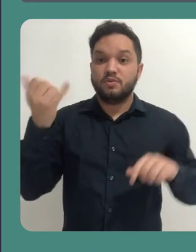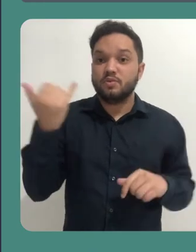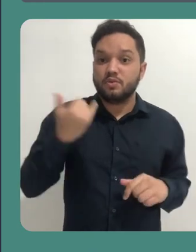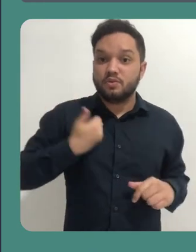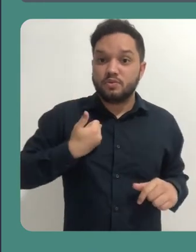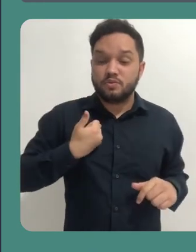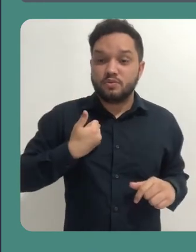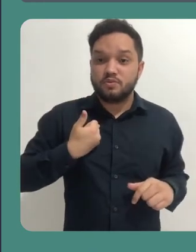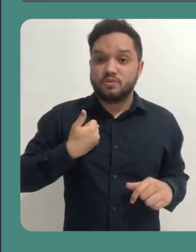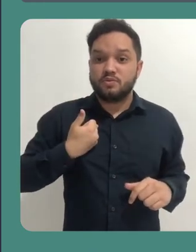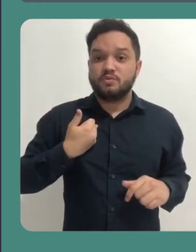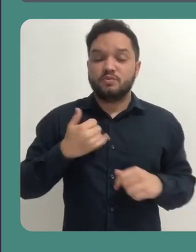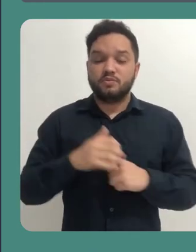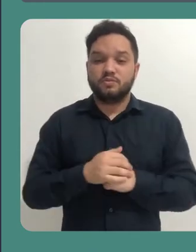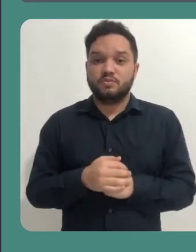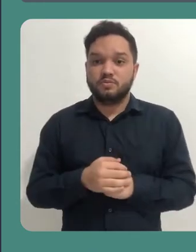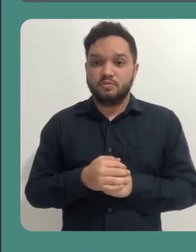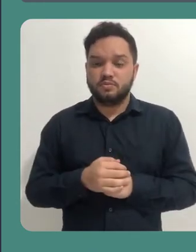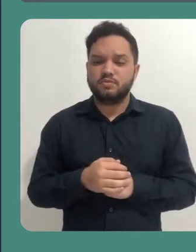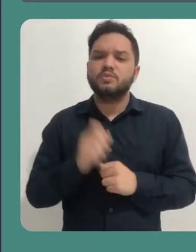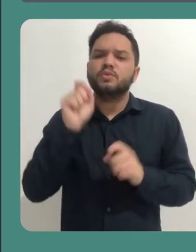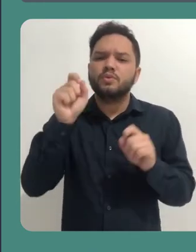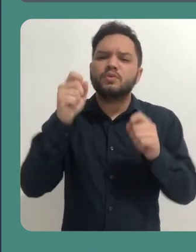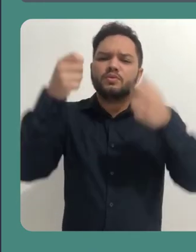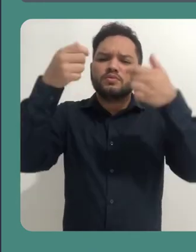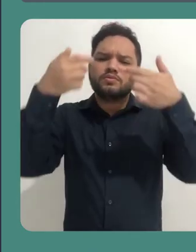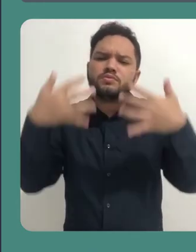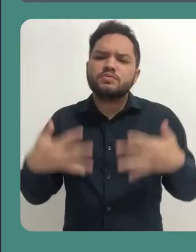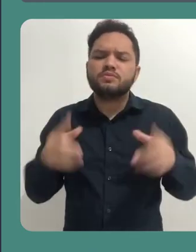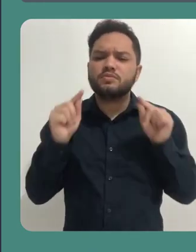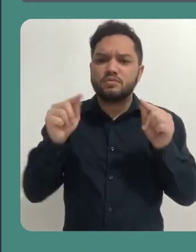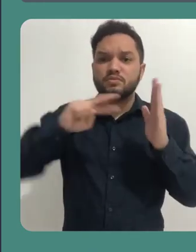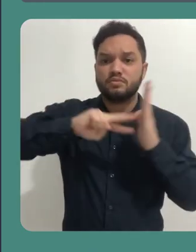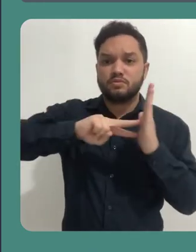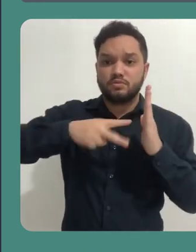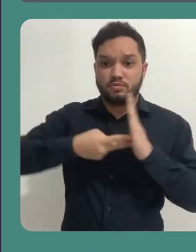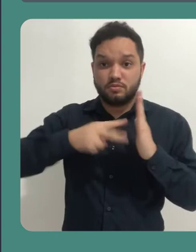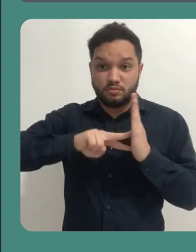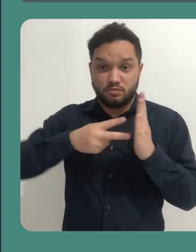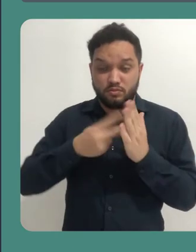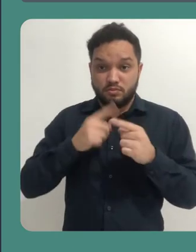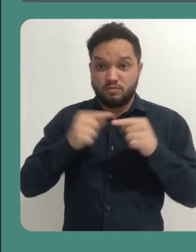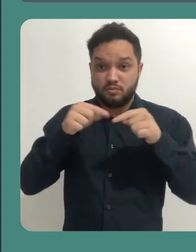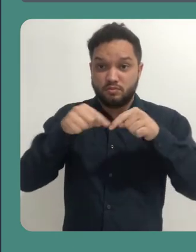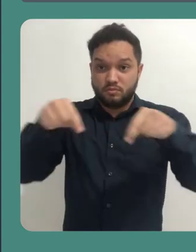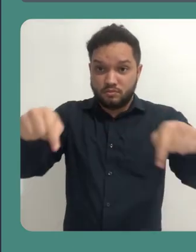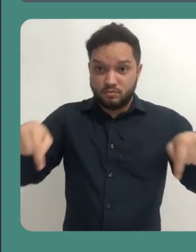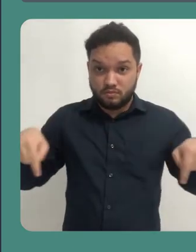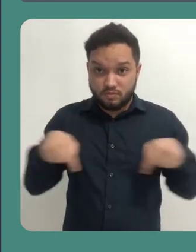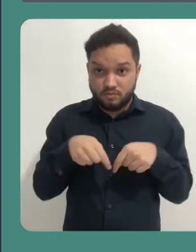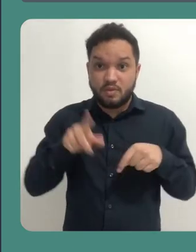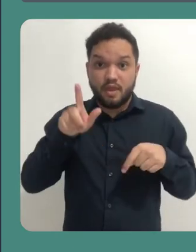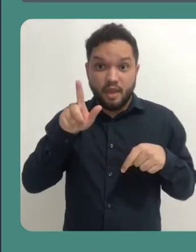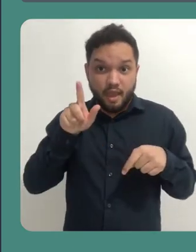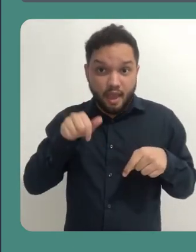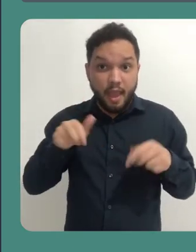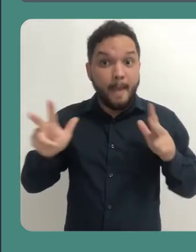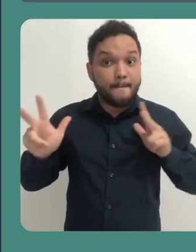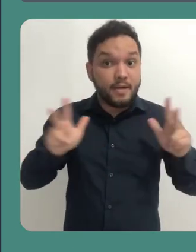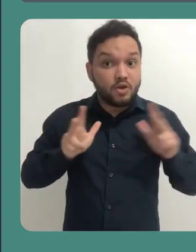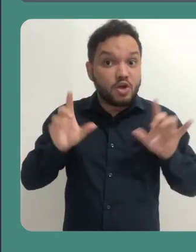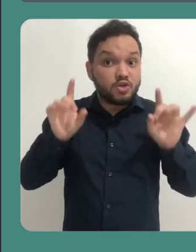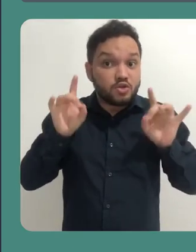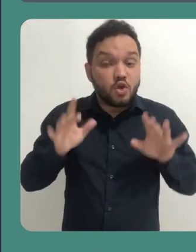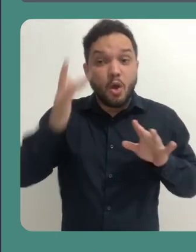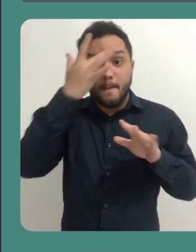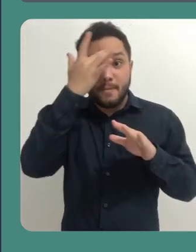mensagem significa que como esta sala está restrita para convidados, o moderador tem